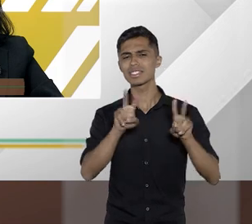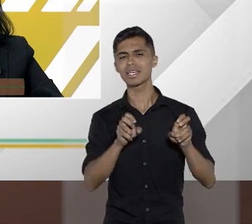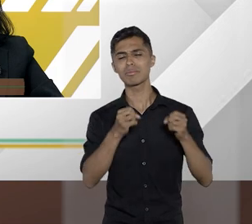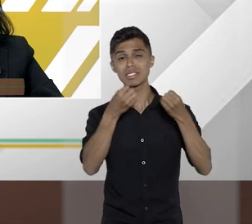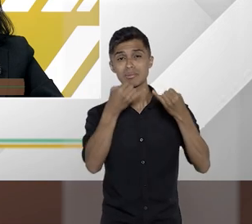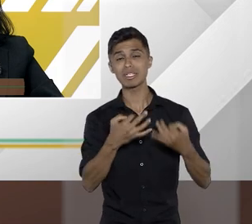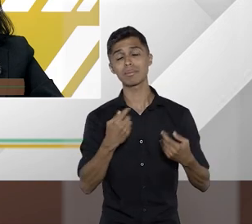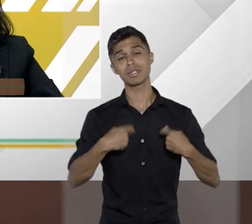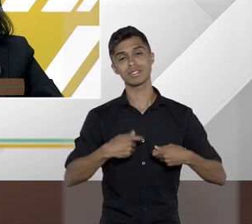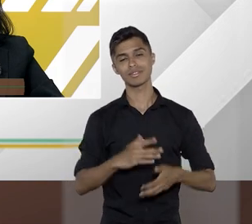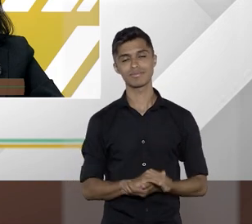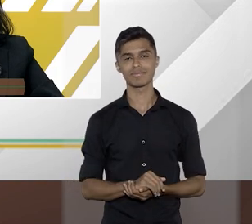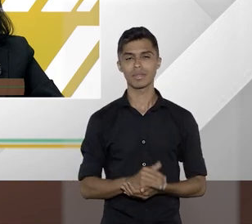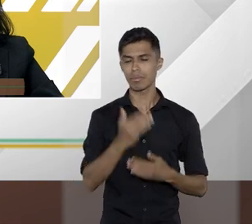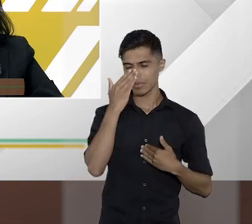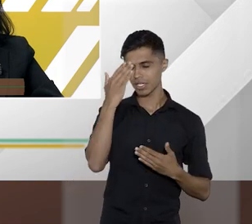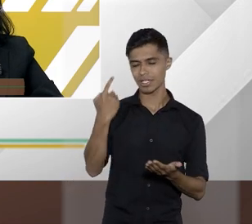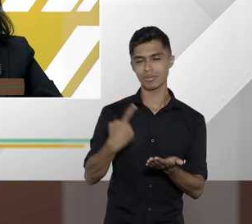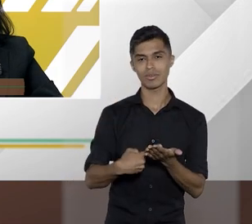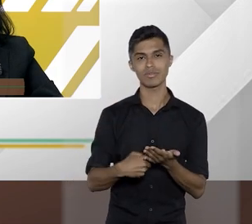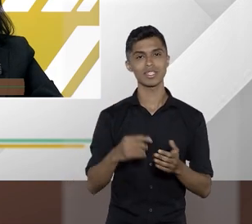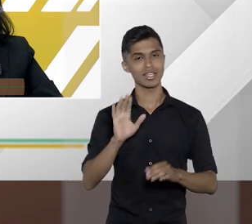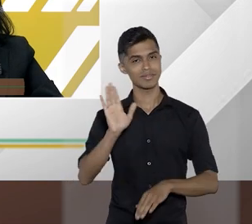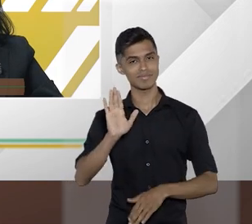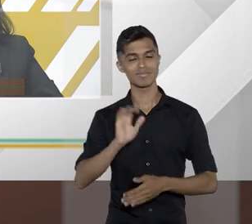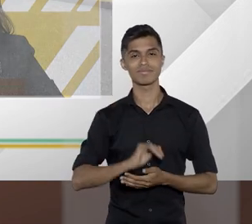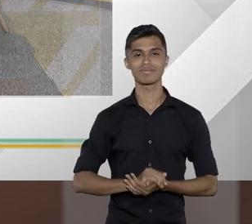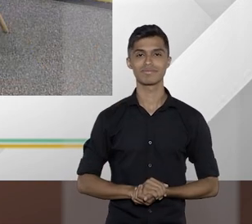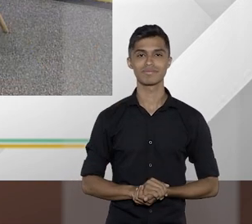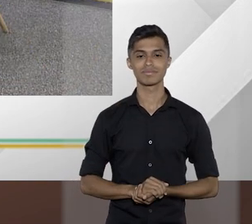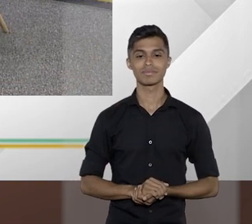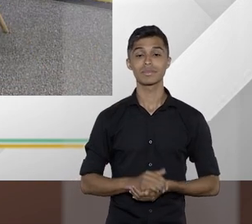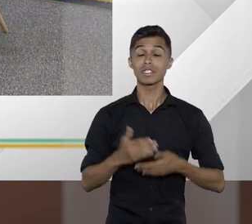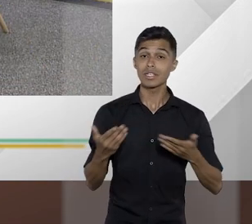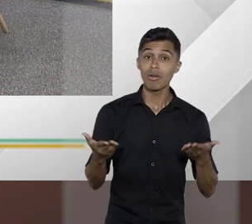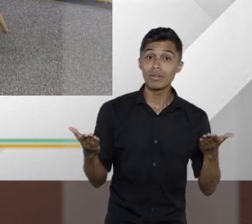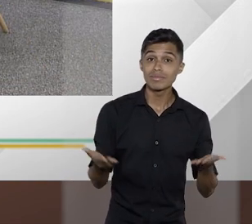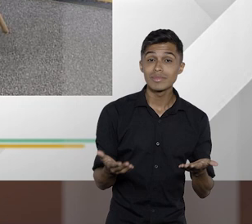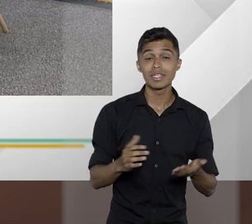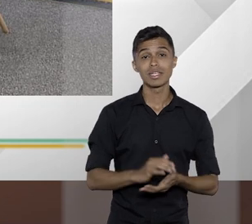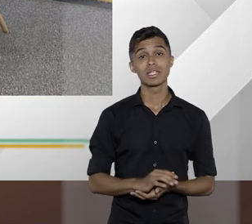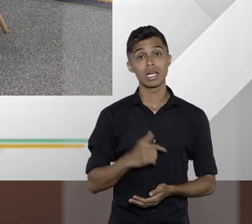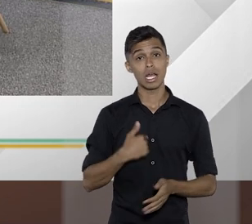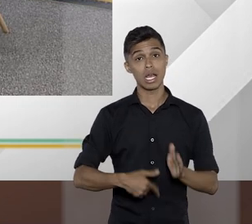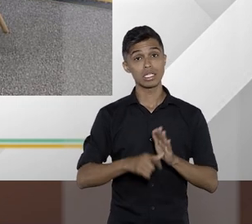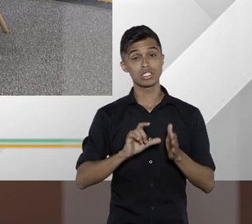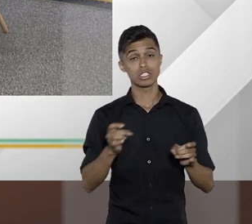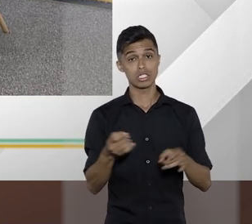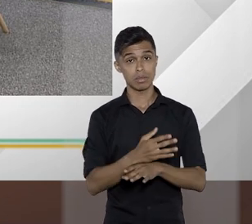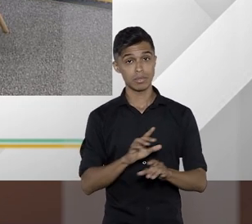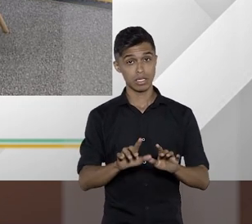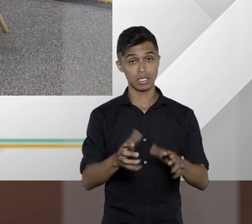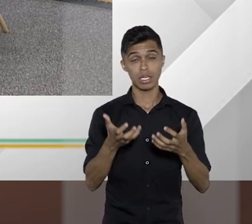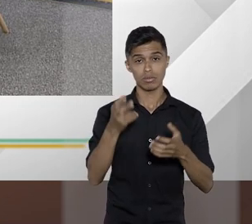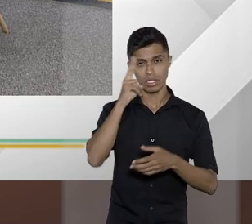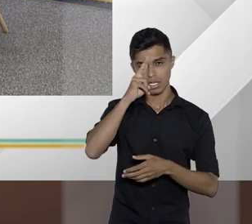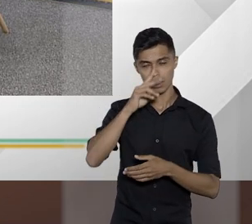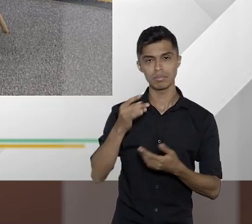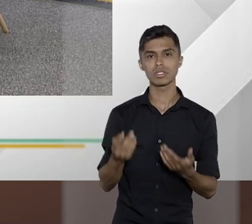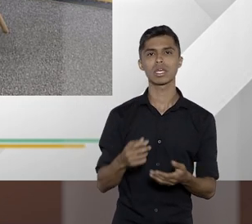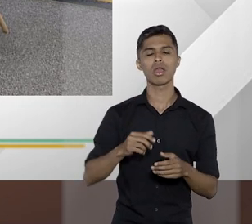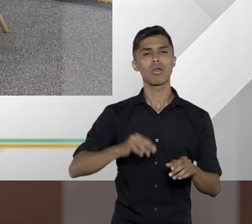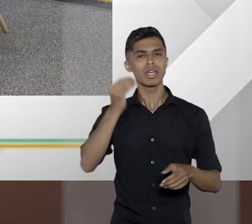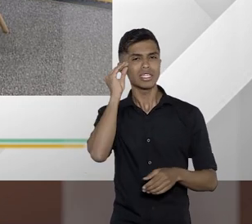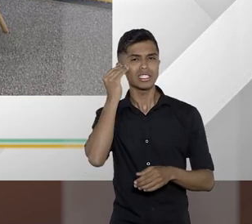muito agradecido pelo convite e até mais é isso pessoal antes de encerrar eu lembro a você que o Entender